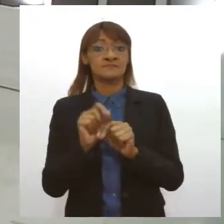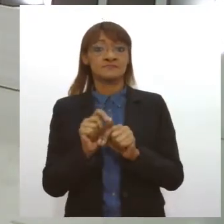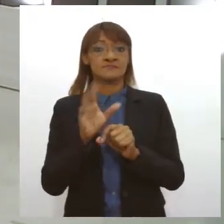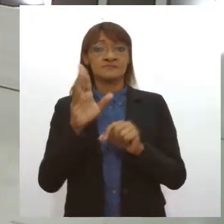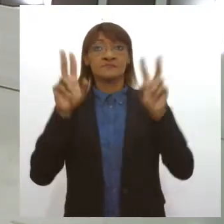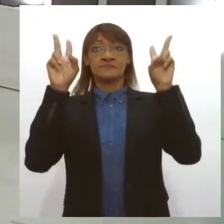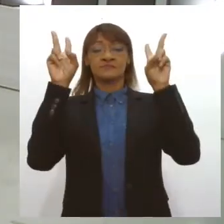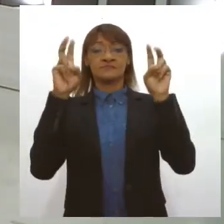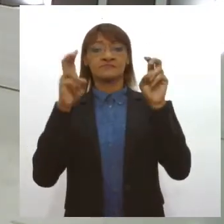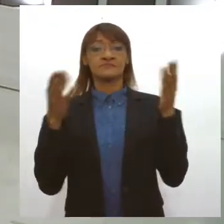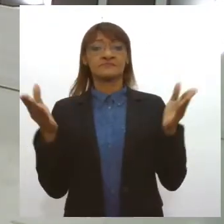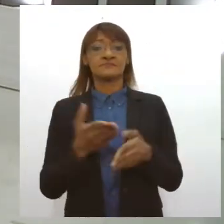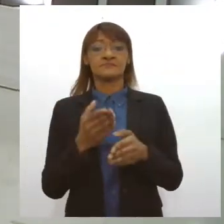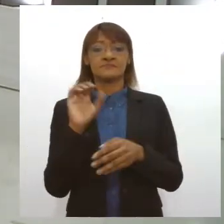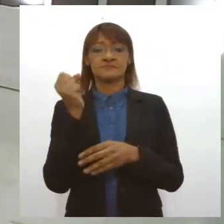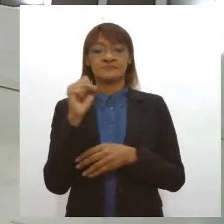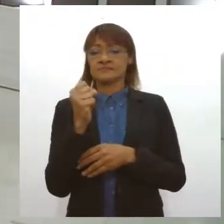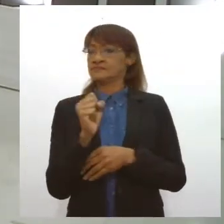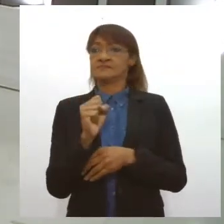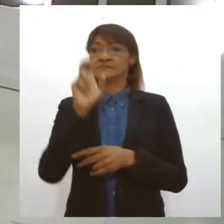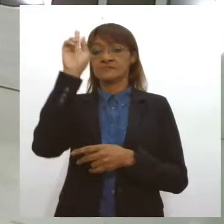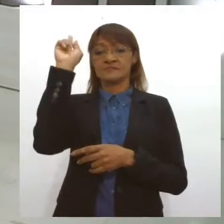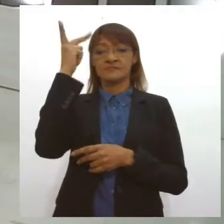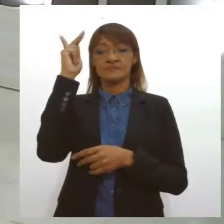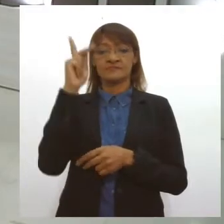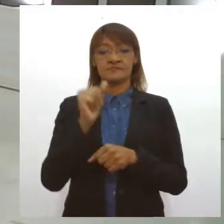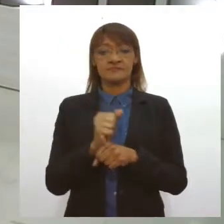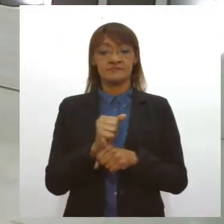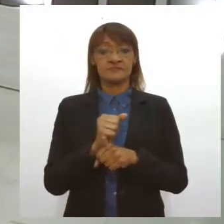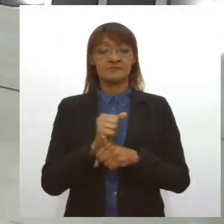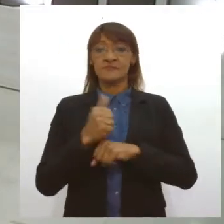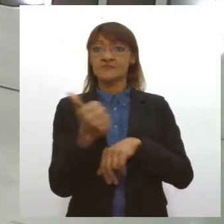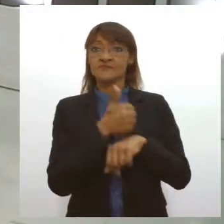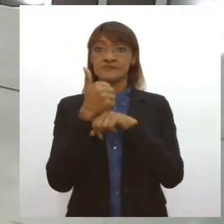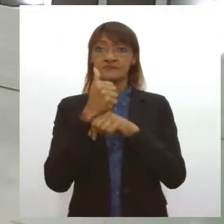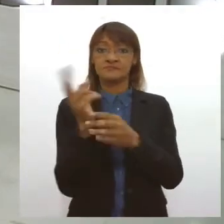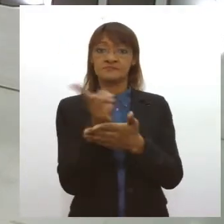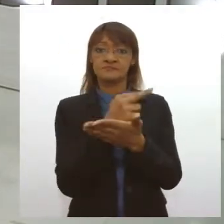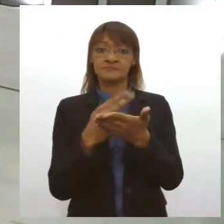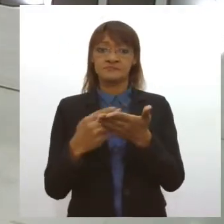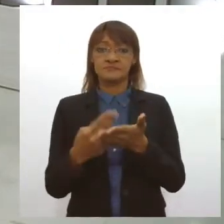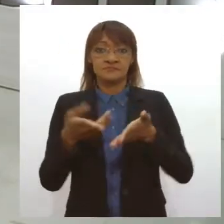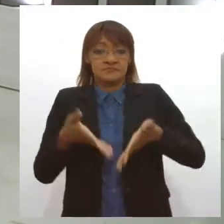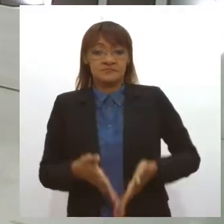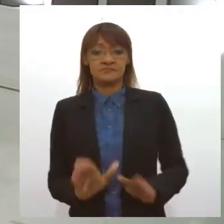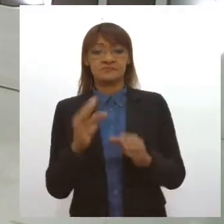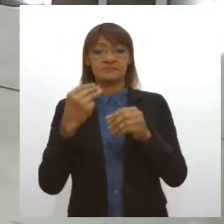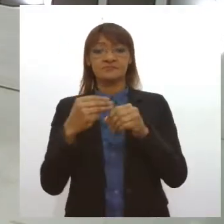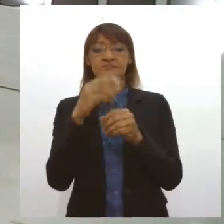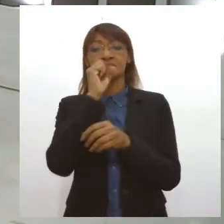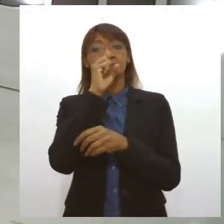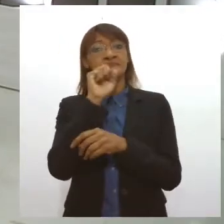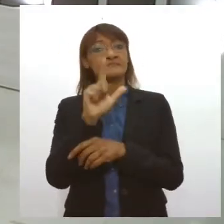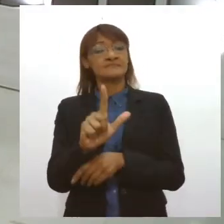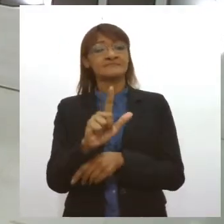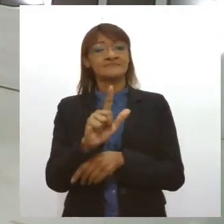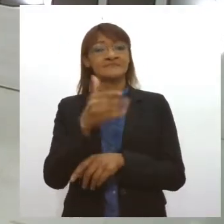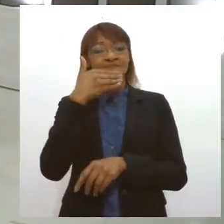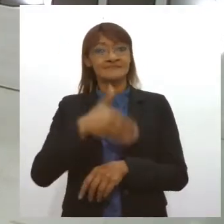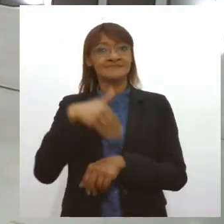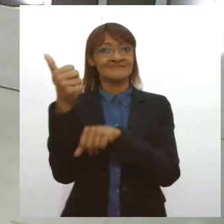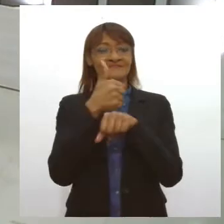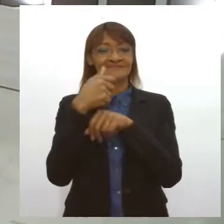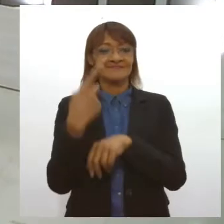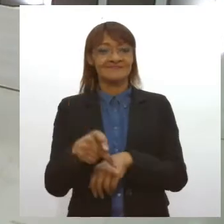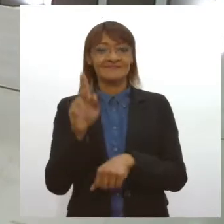tema de hoje do quadro Sergipe Tem História. O desenhista e retratista nascido em Laranjeiras é um dos maiores artistas de nosso